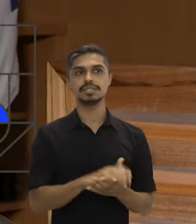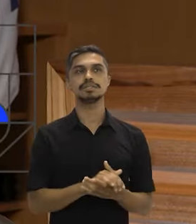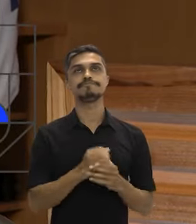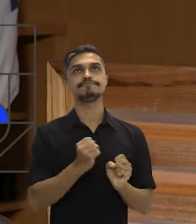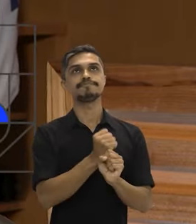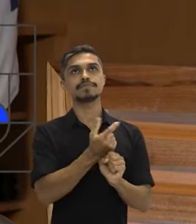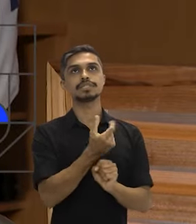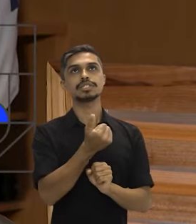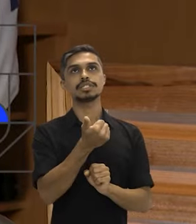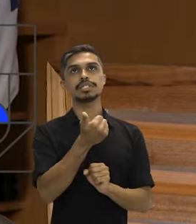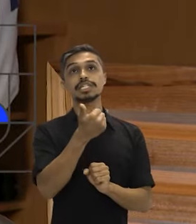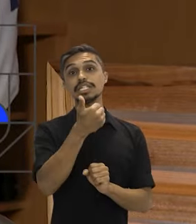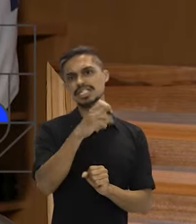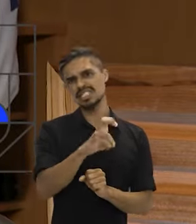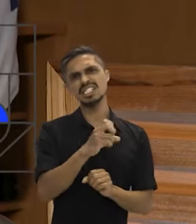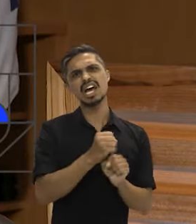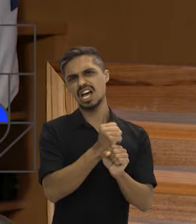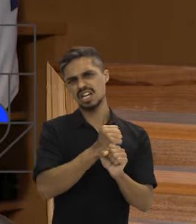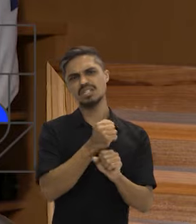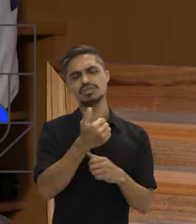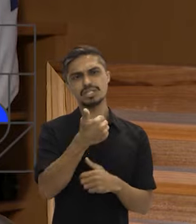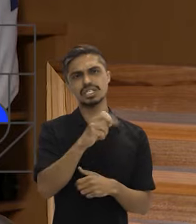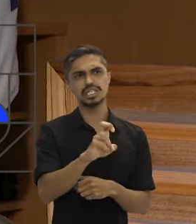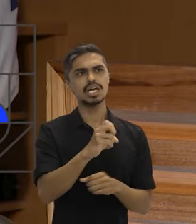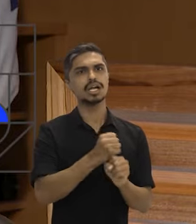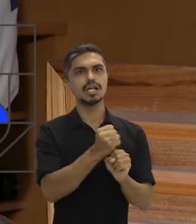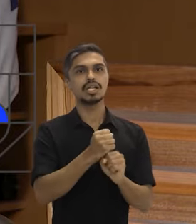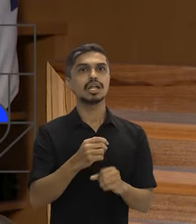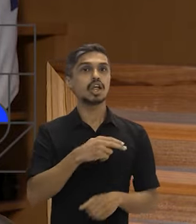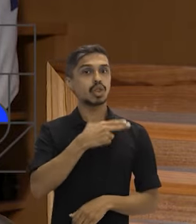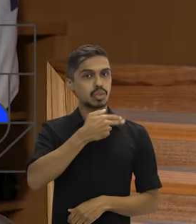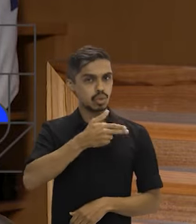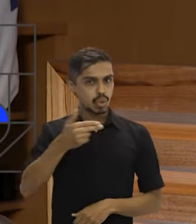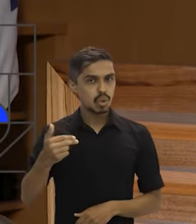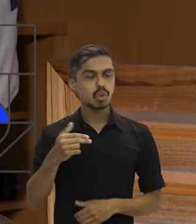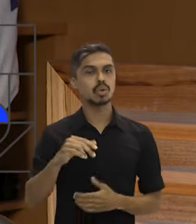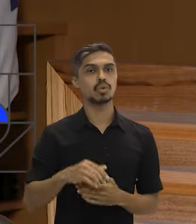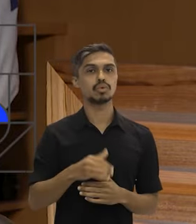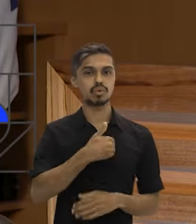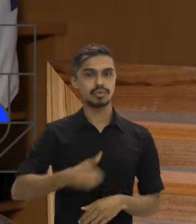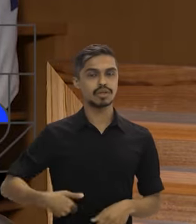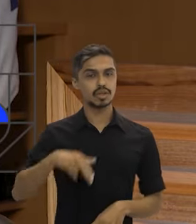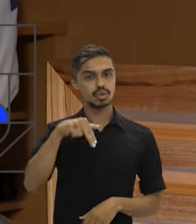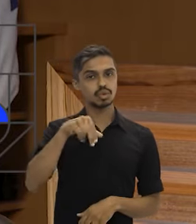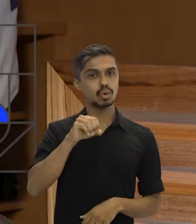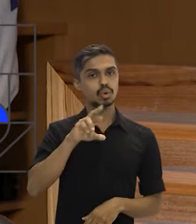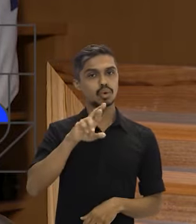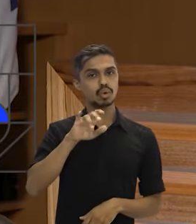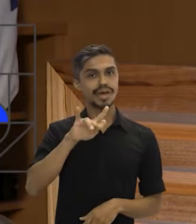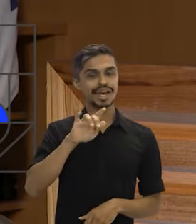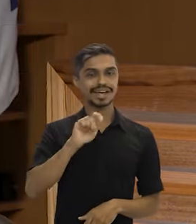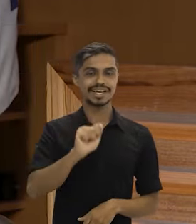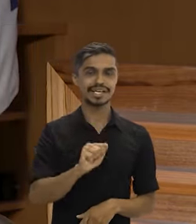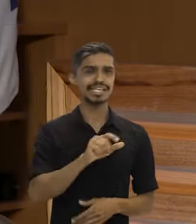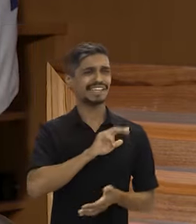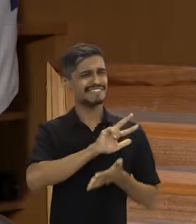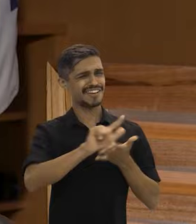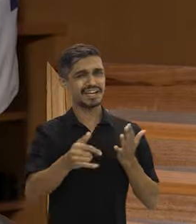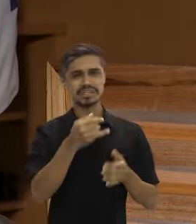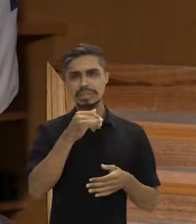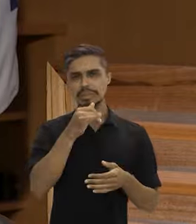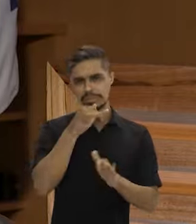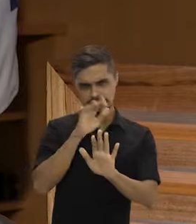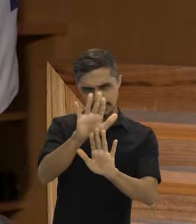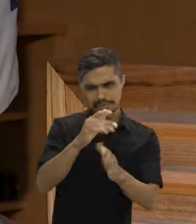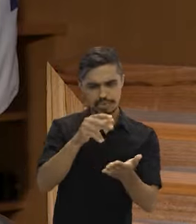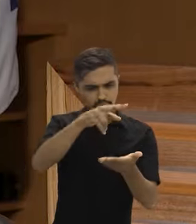desses 15 anos. A grande doação que nós recebemos foi do governo da Noruega, mas nós temos vários. Vou até pegar